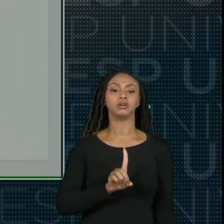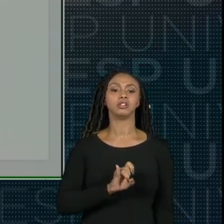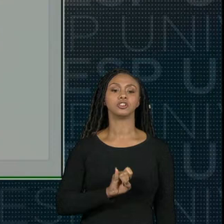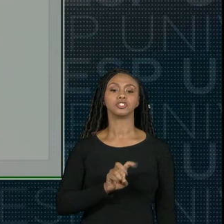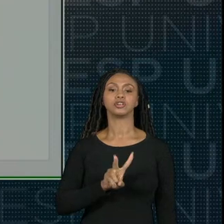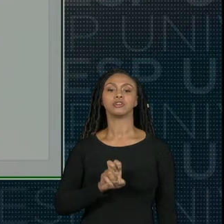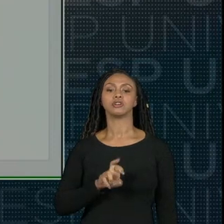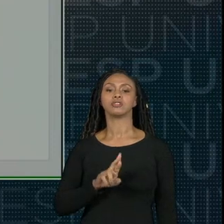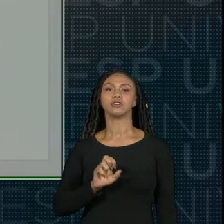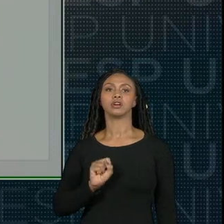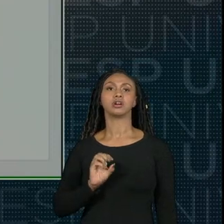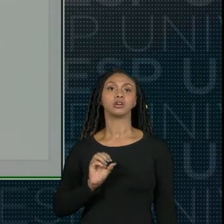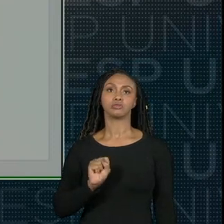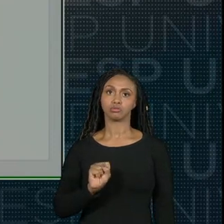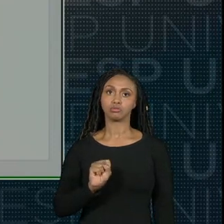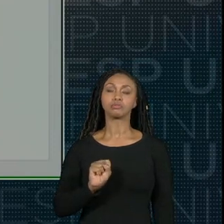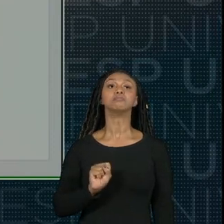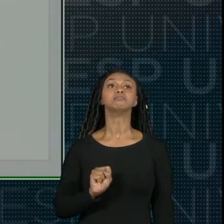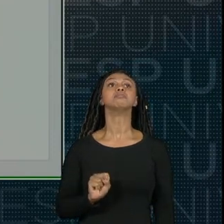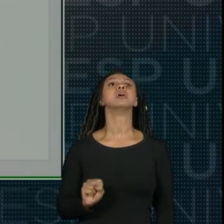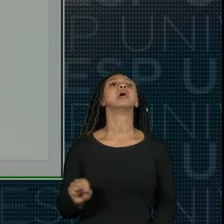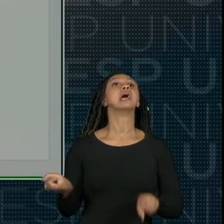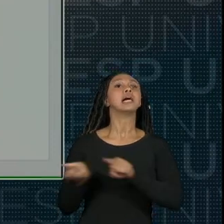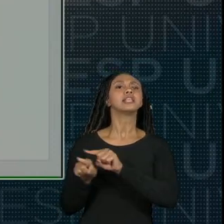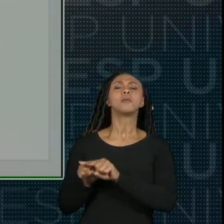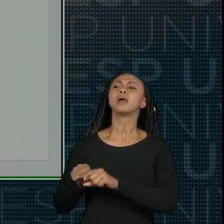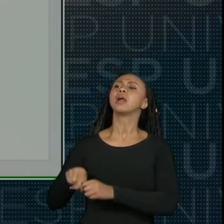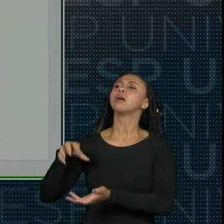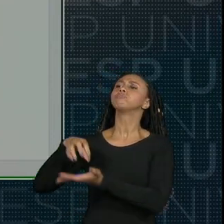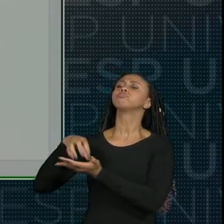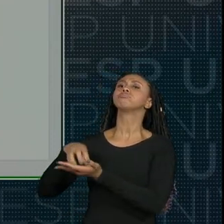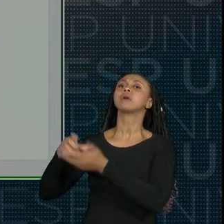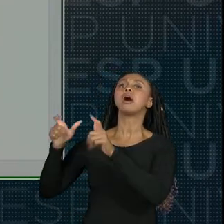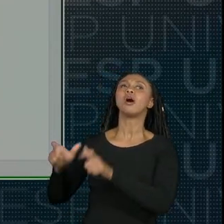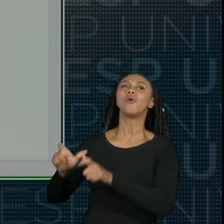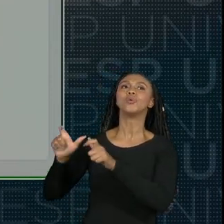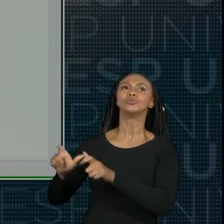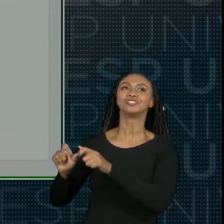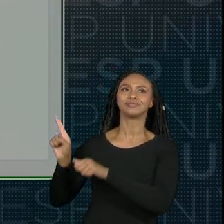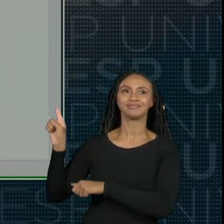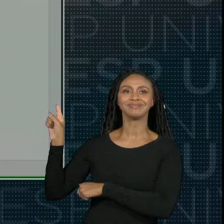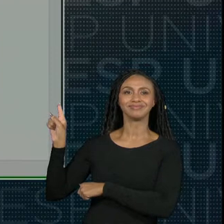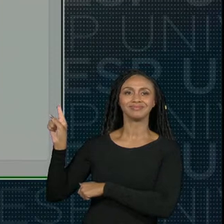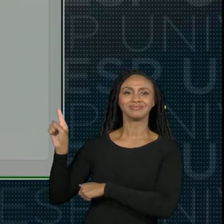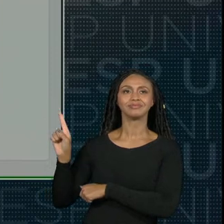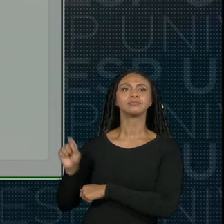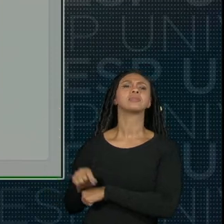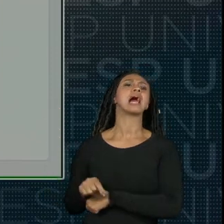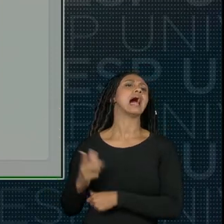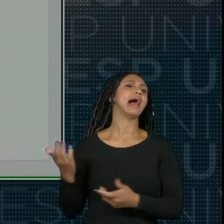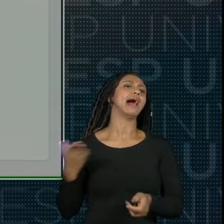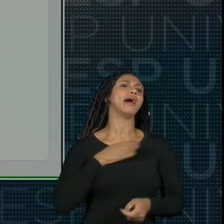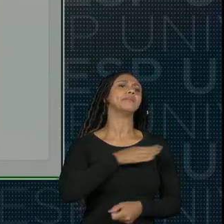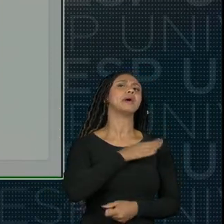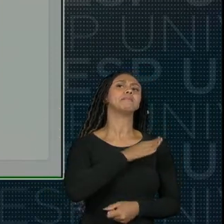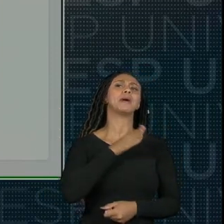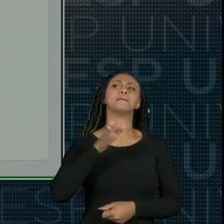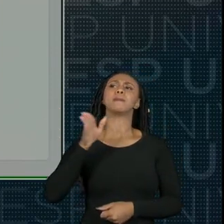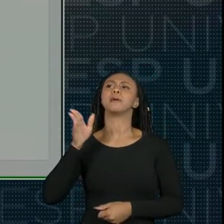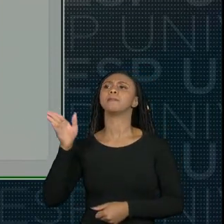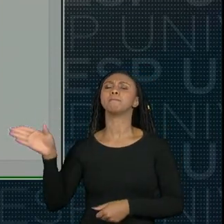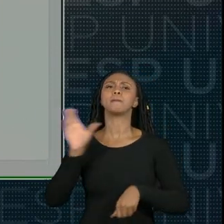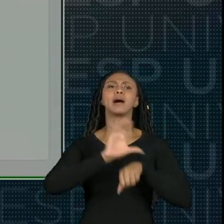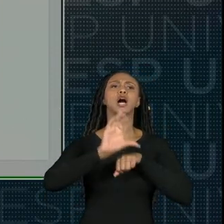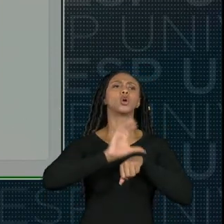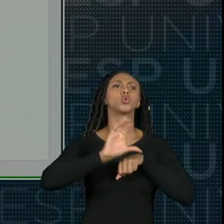A mesma coisa vale para a instituição responsável o aluno fez cursos em várias fontes